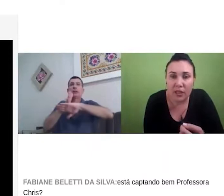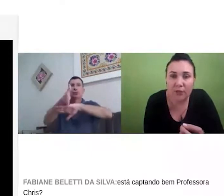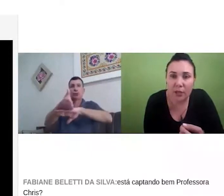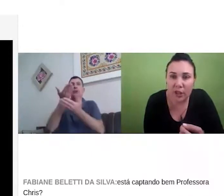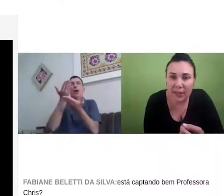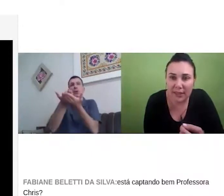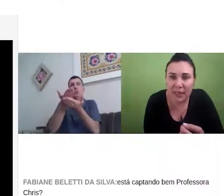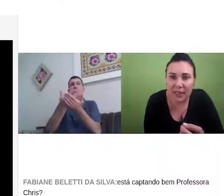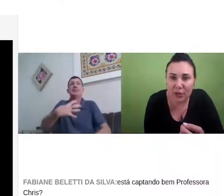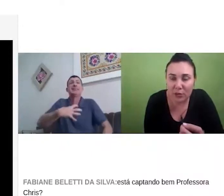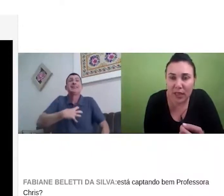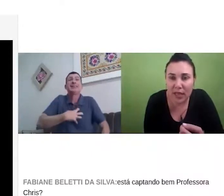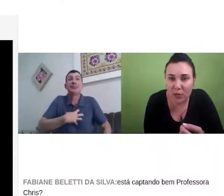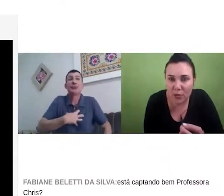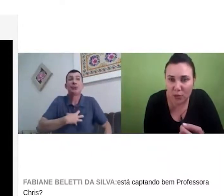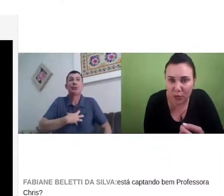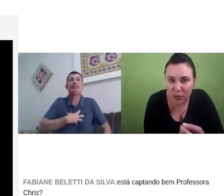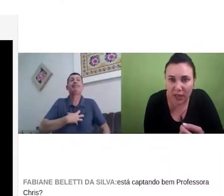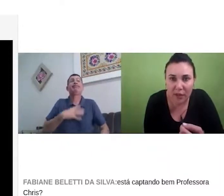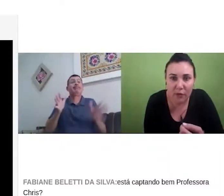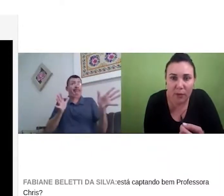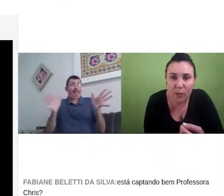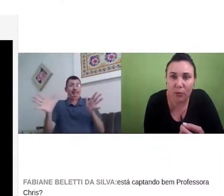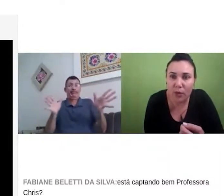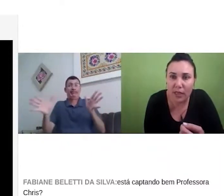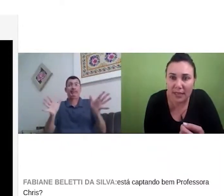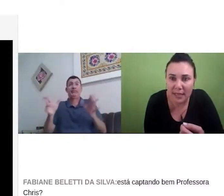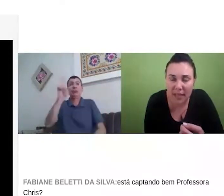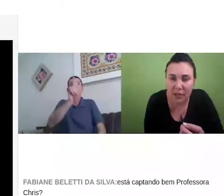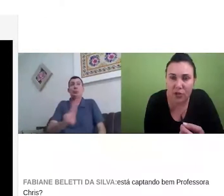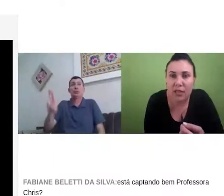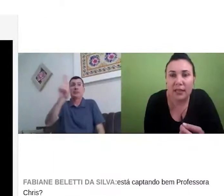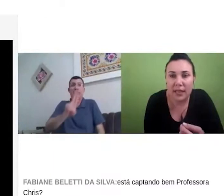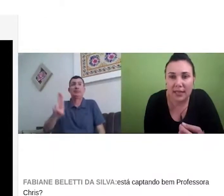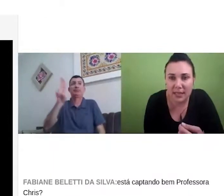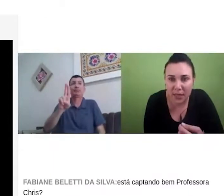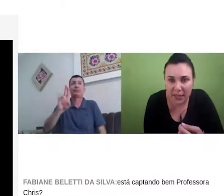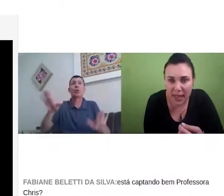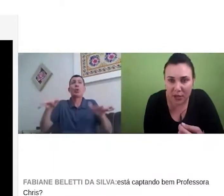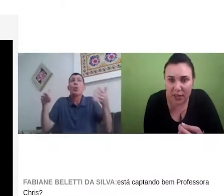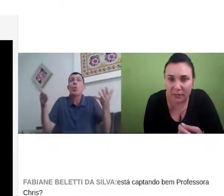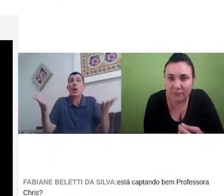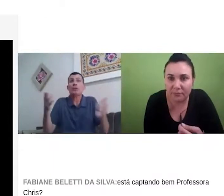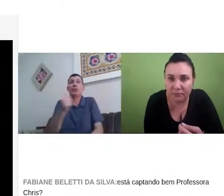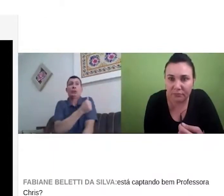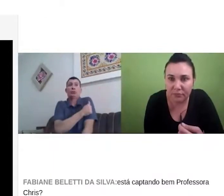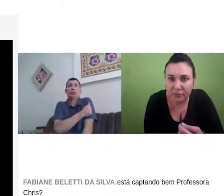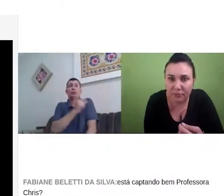as formas de acessibilidade no ingresso do surdo, né? A forma como ele tem na acessibilidade, né?